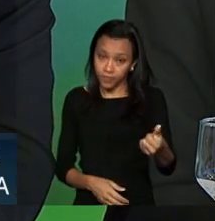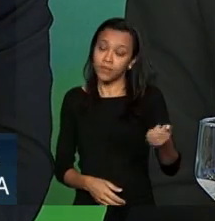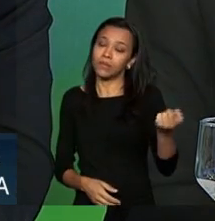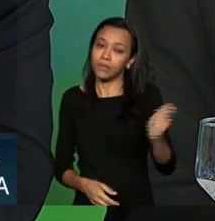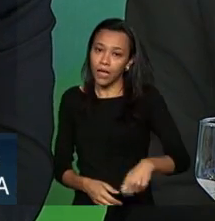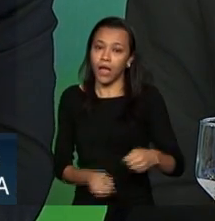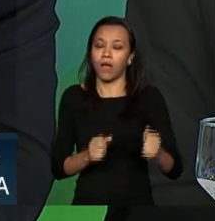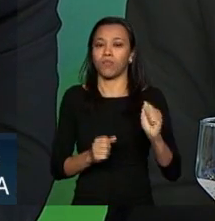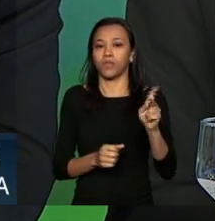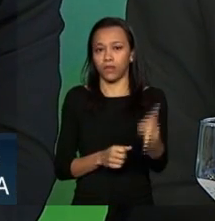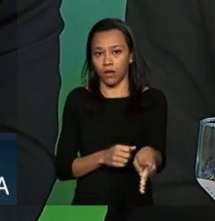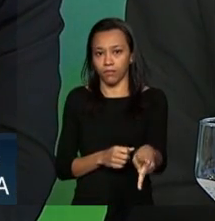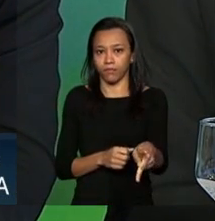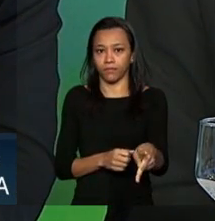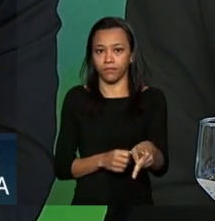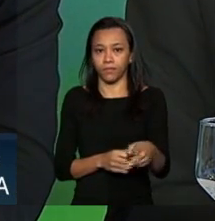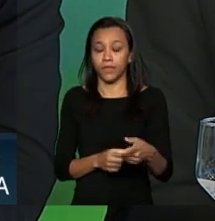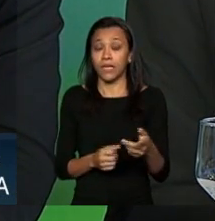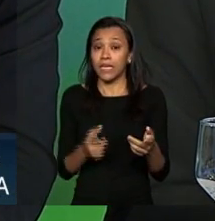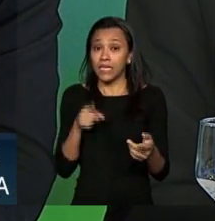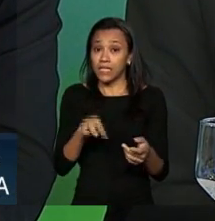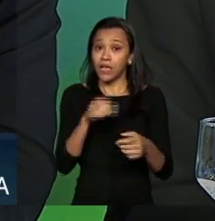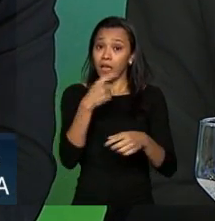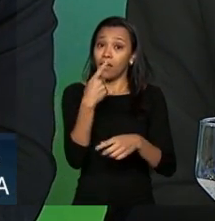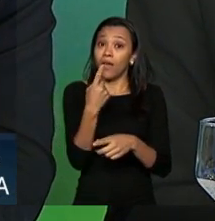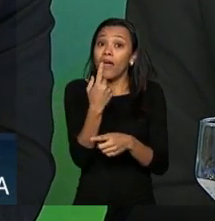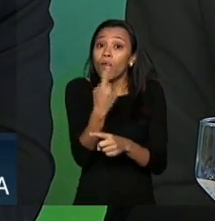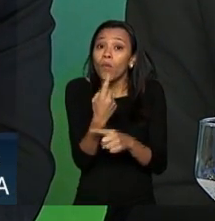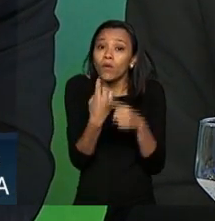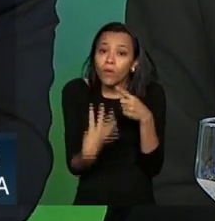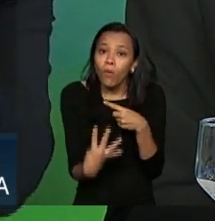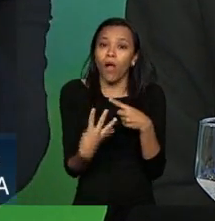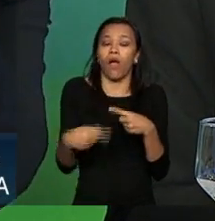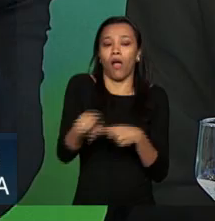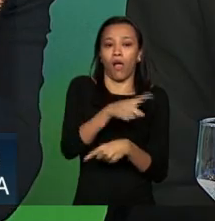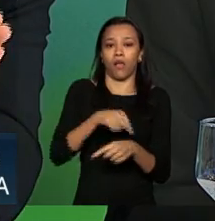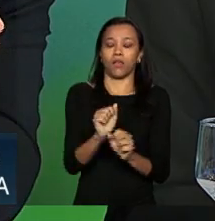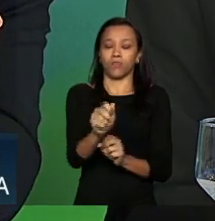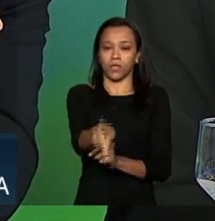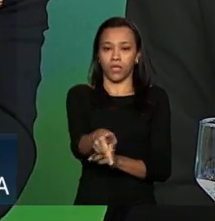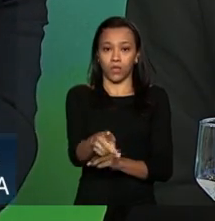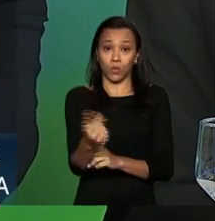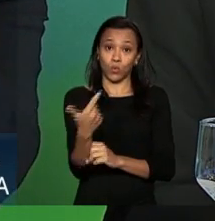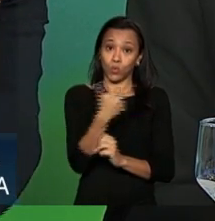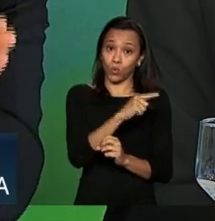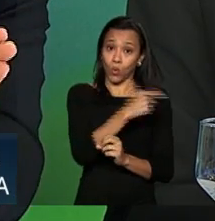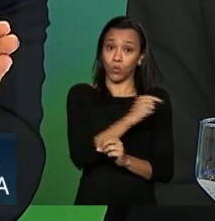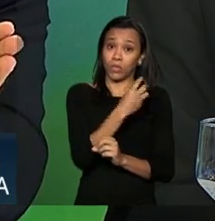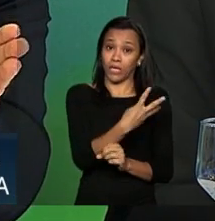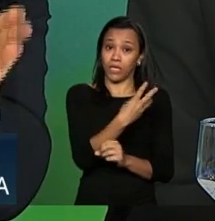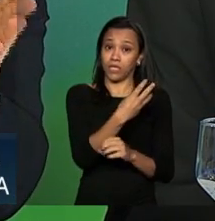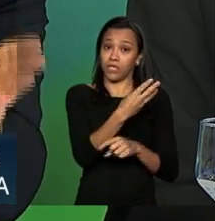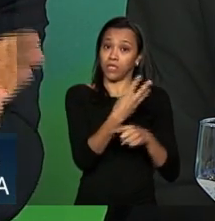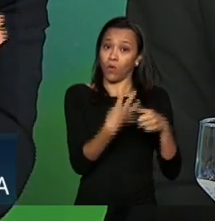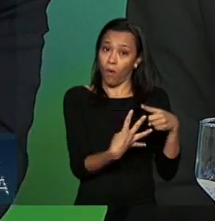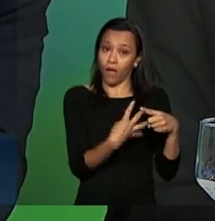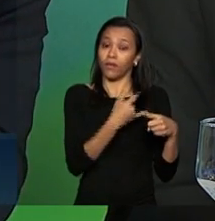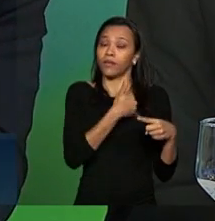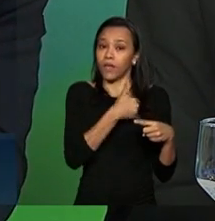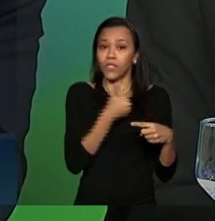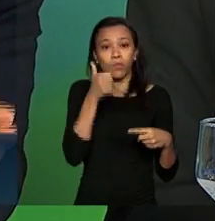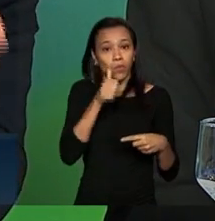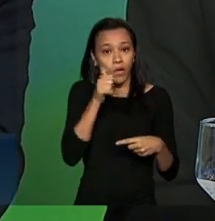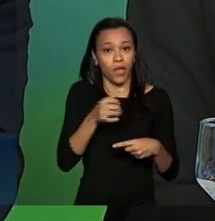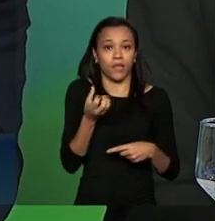ou isso é cerca de um quarto das aposentadorias os outros três quartos são por idade mulher aos